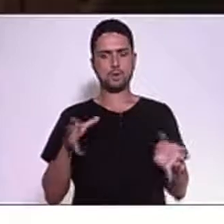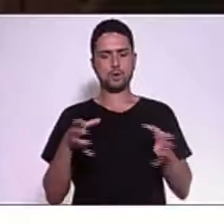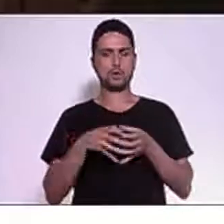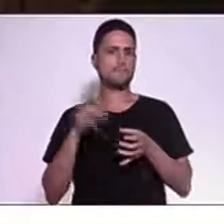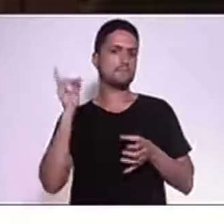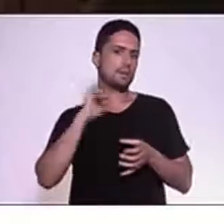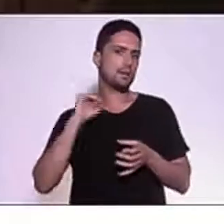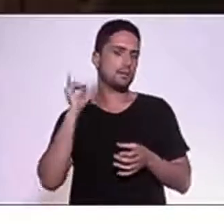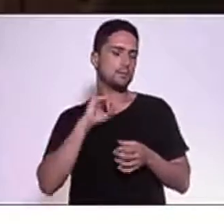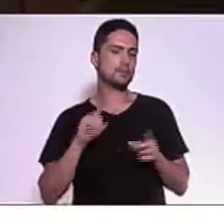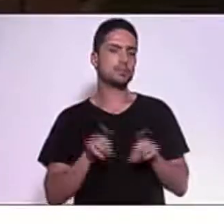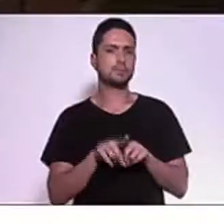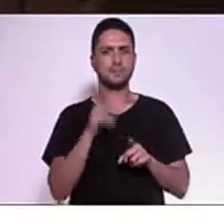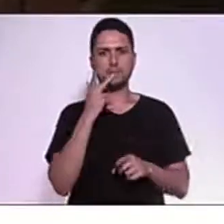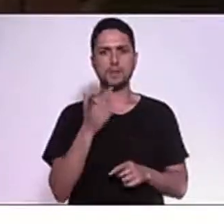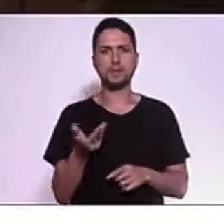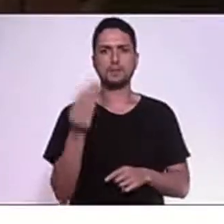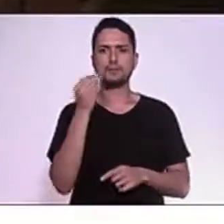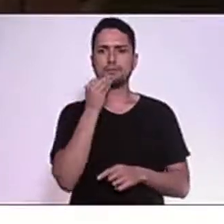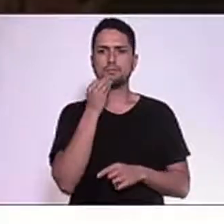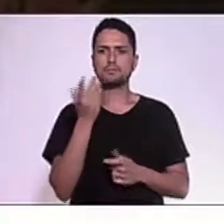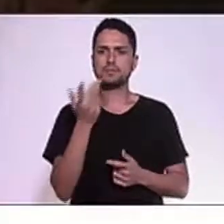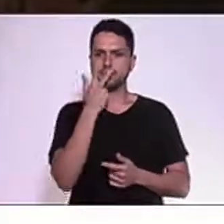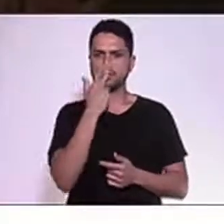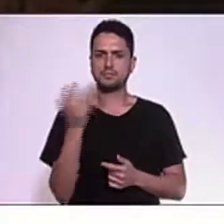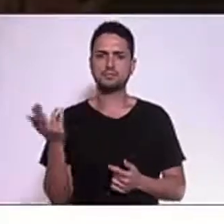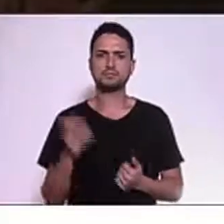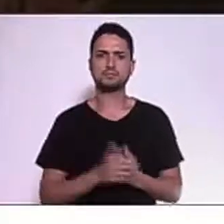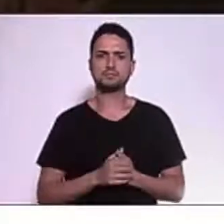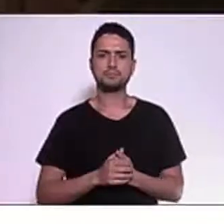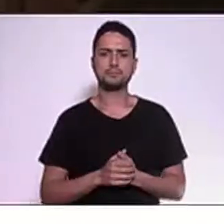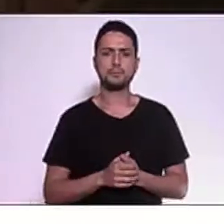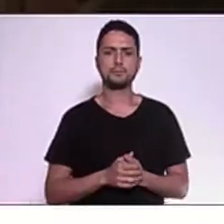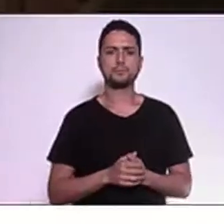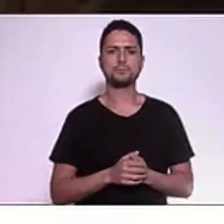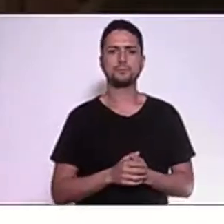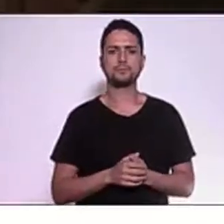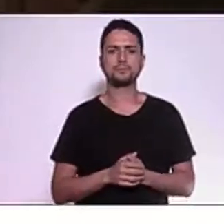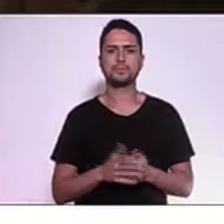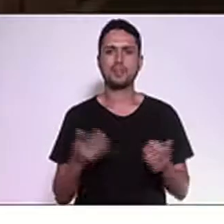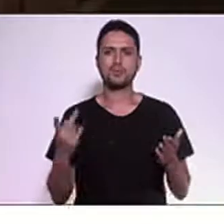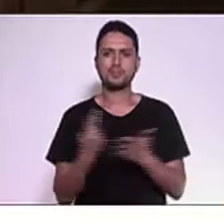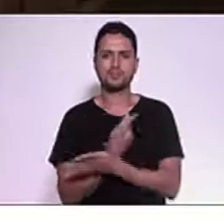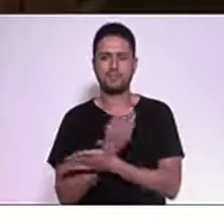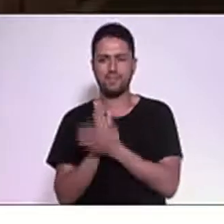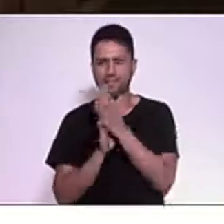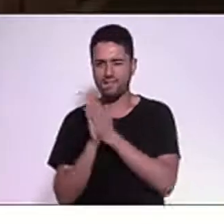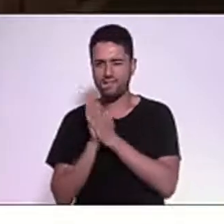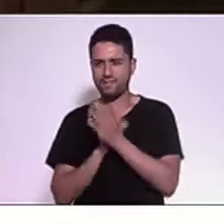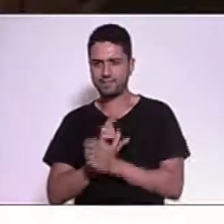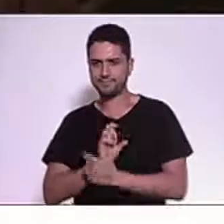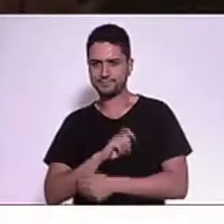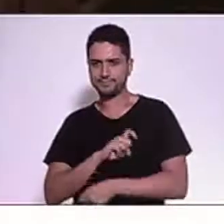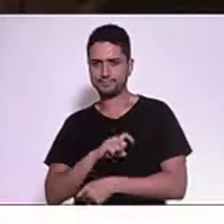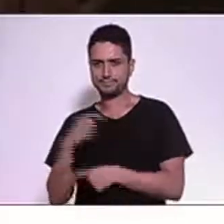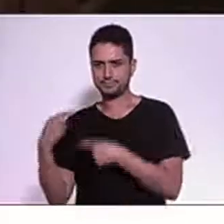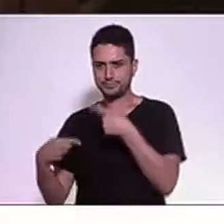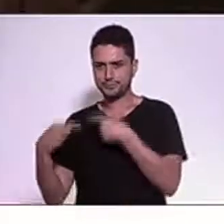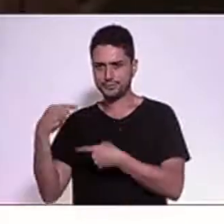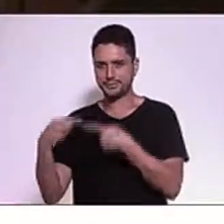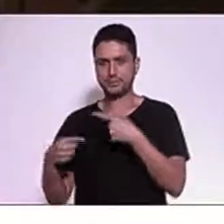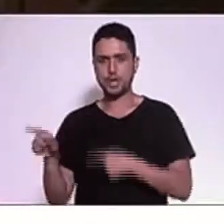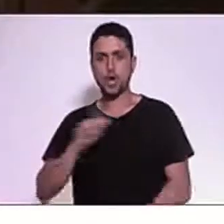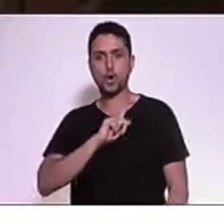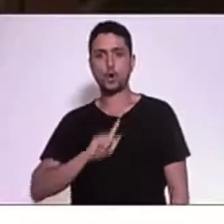E aí trazer, senhora presidente, o oportunismo político e que nós vivenciamos esse fim de semana, de ver o